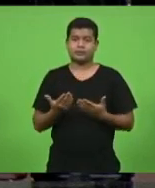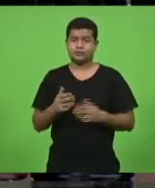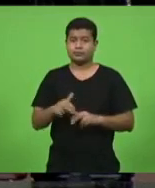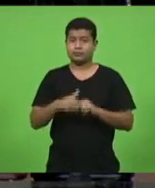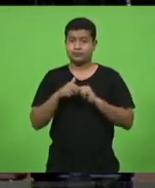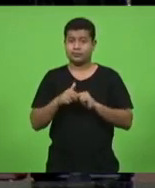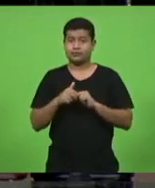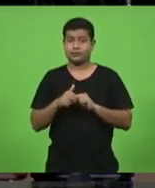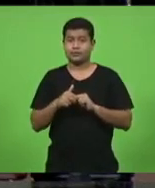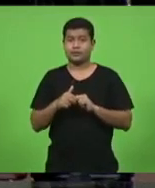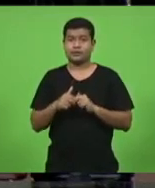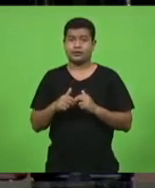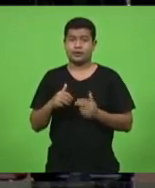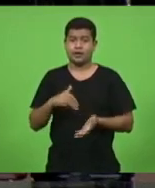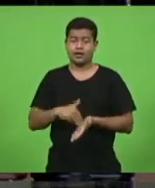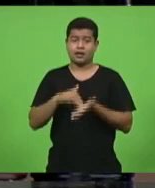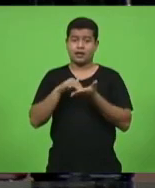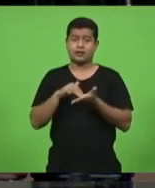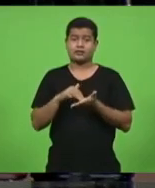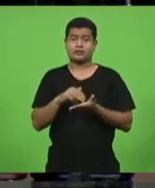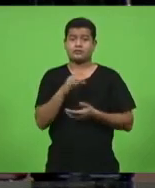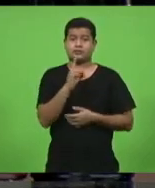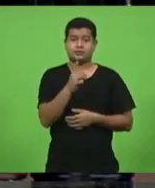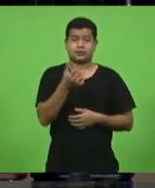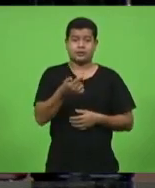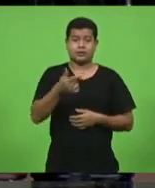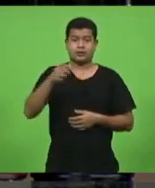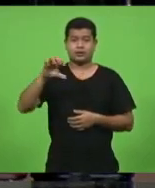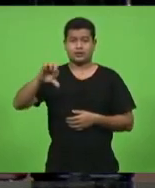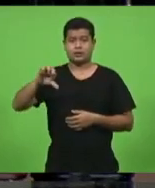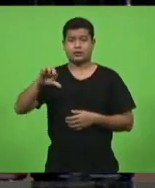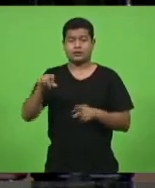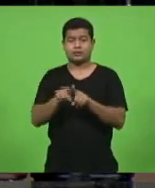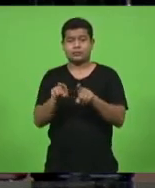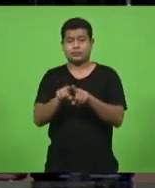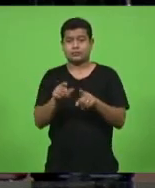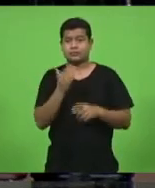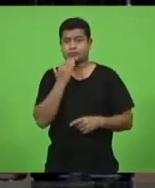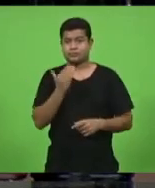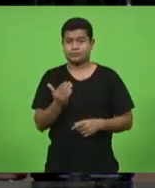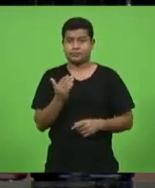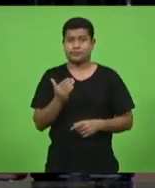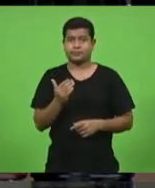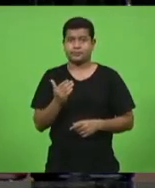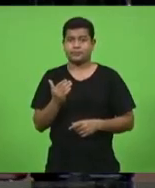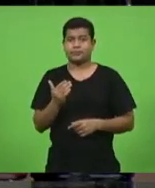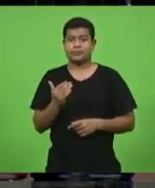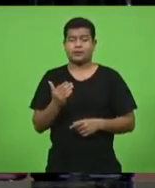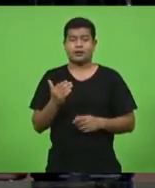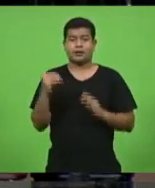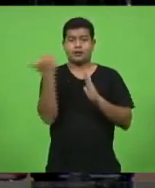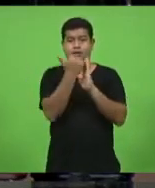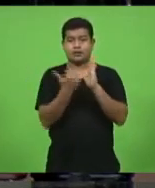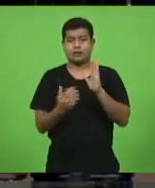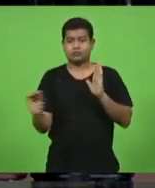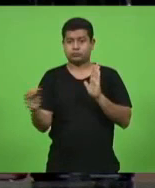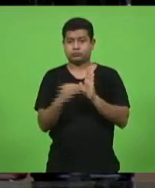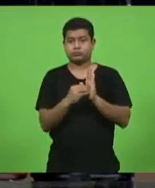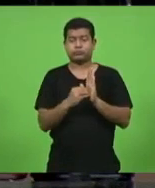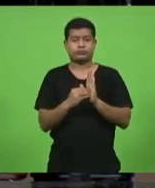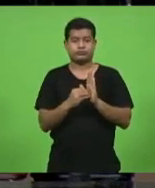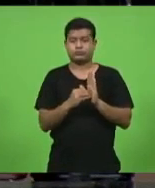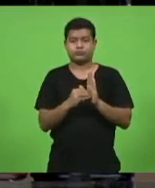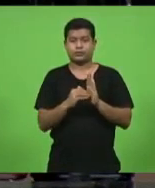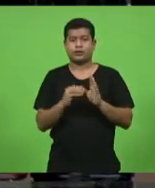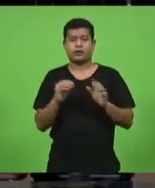essa moção a moção 179 os requerimentos que estão na pauta do dia de hoje elas ficam para a próxima